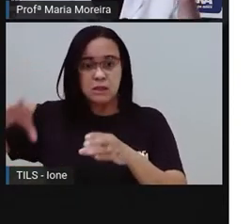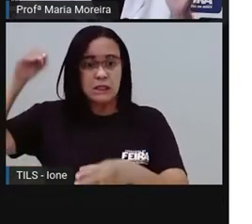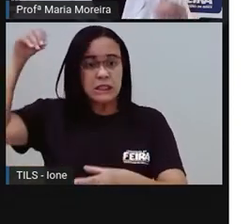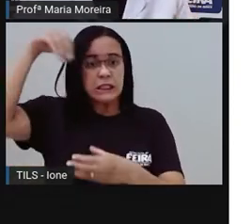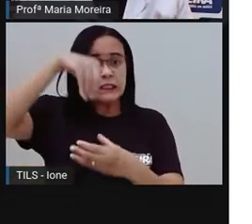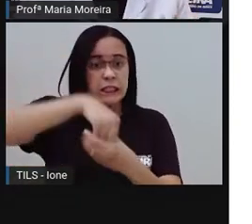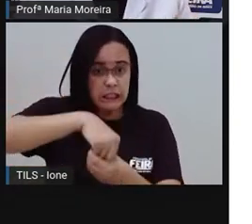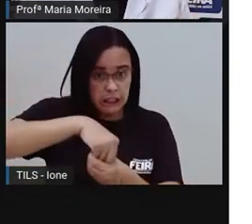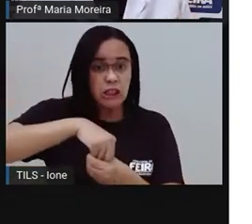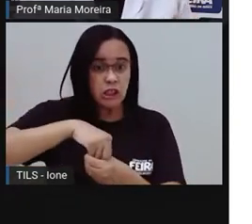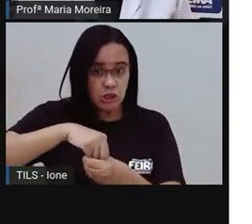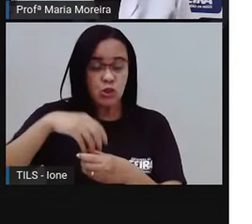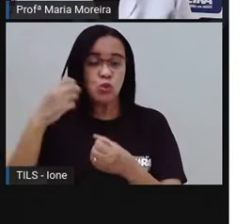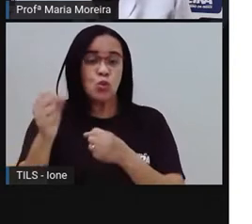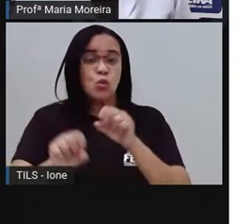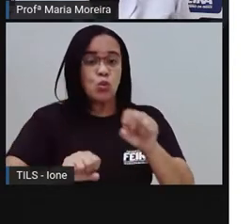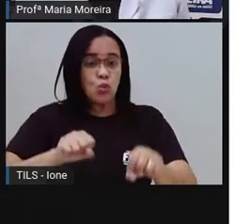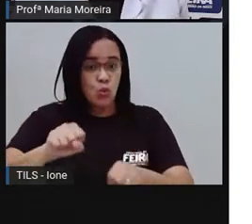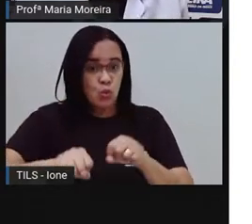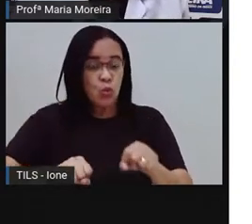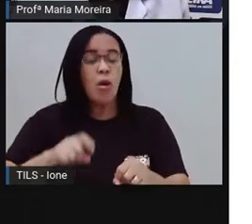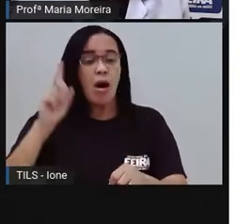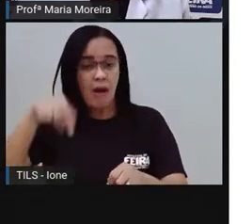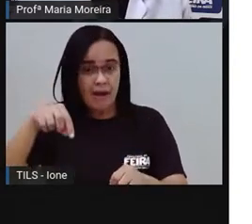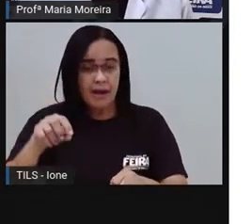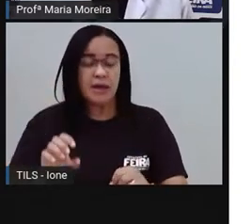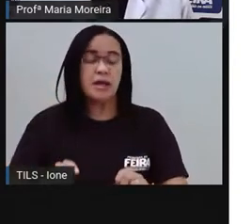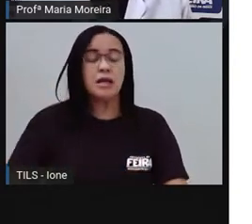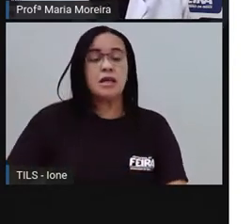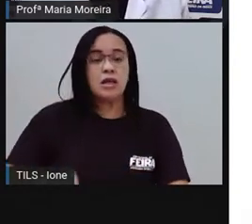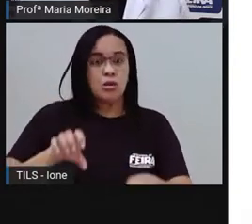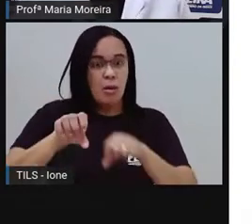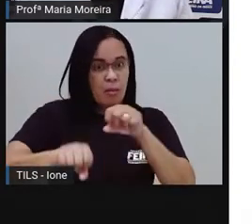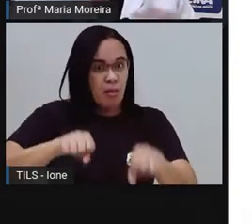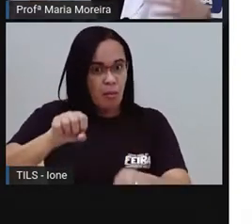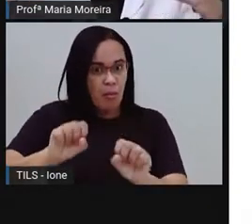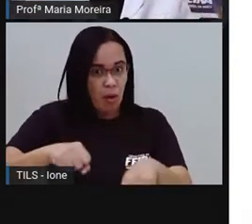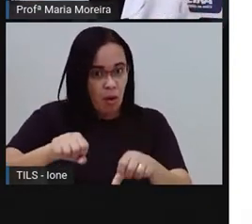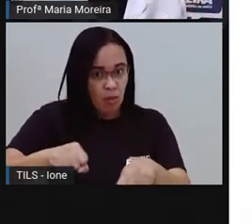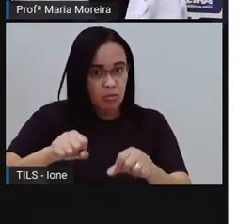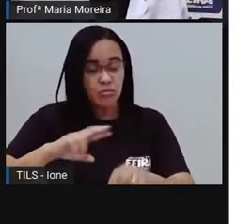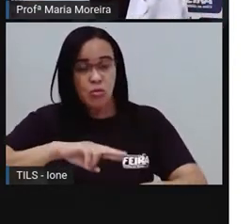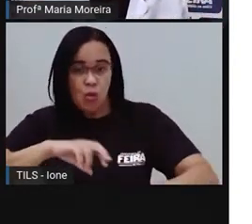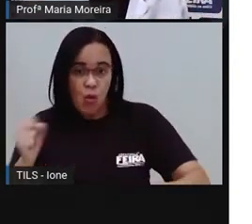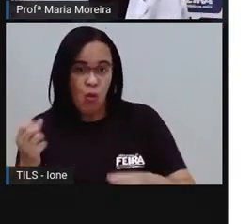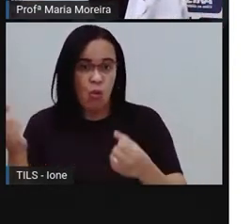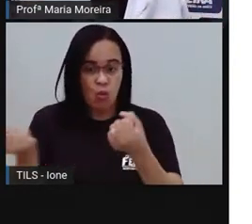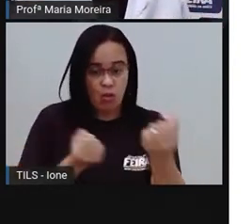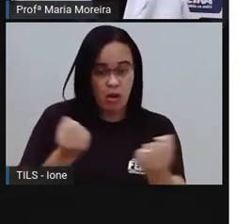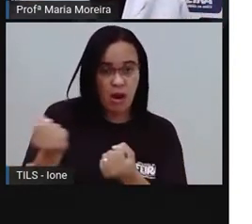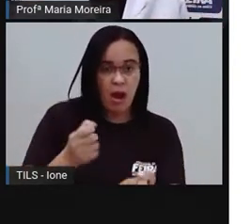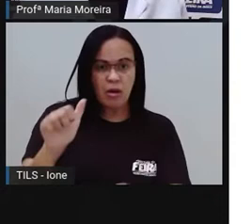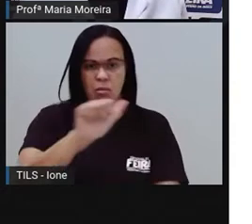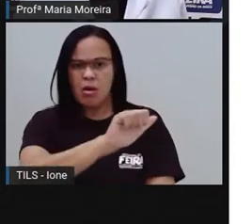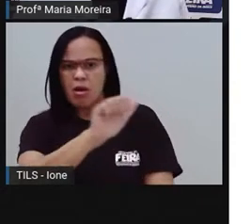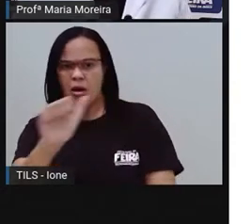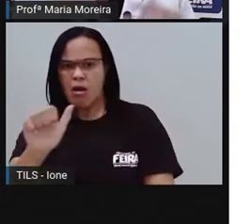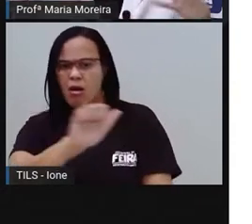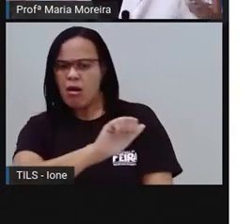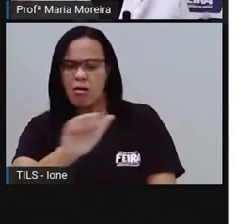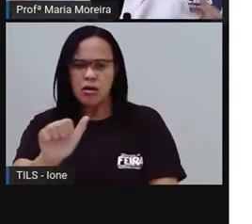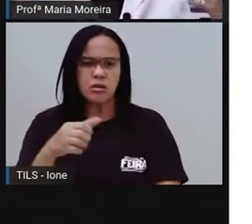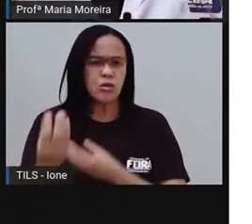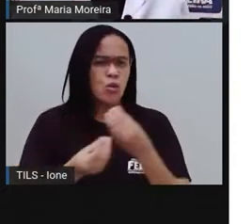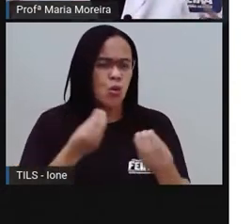aquele velho e conhecido, vamos tunar a moto, vamos modificar para a descarga fazer mais barulho e quando acelerar,